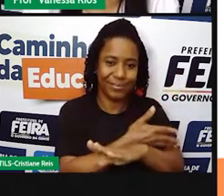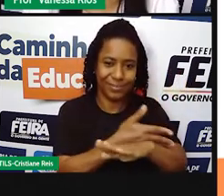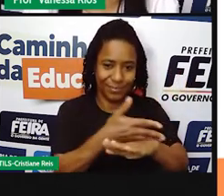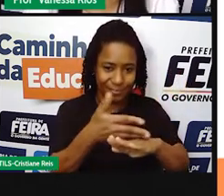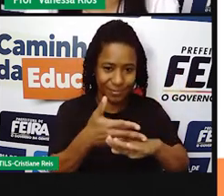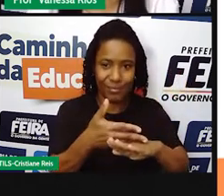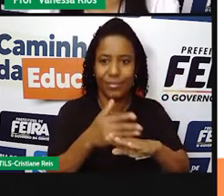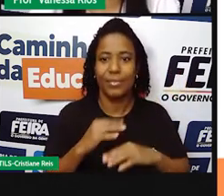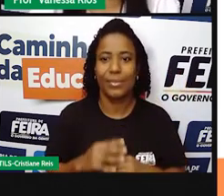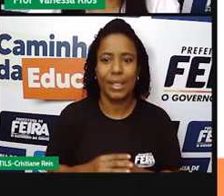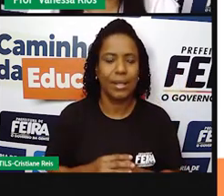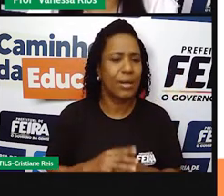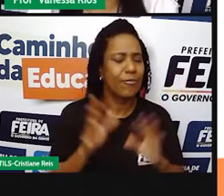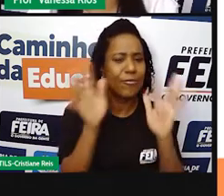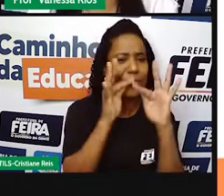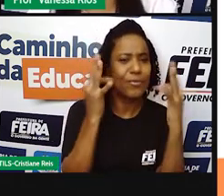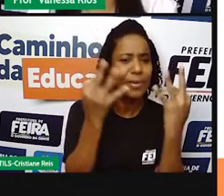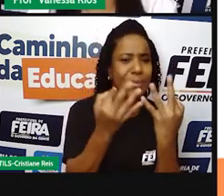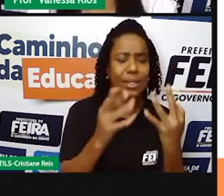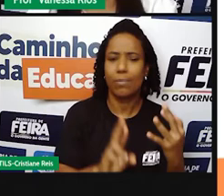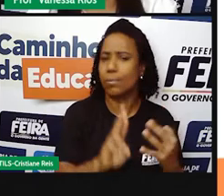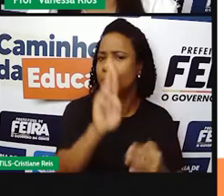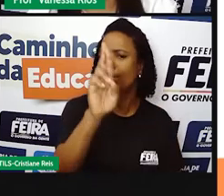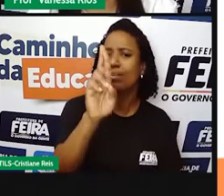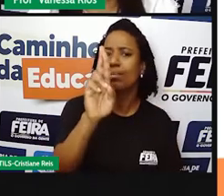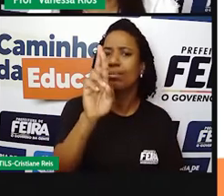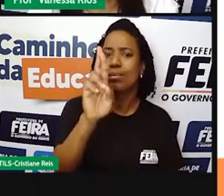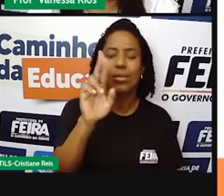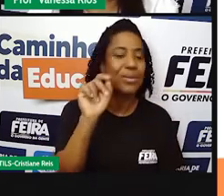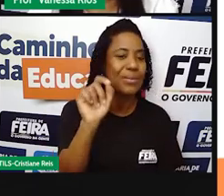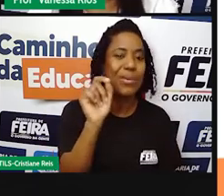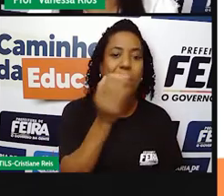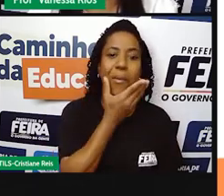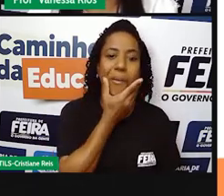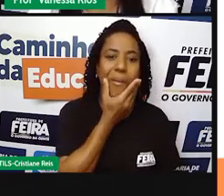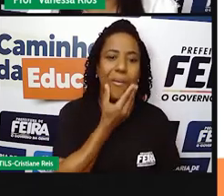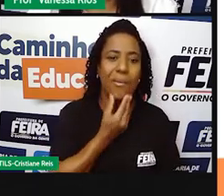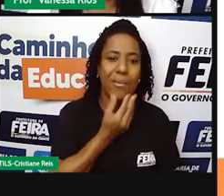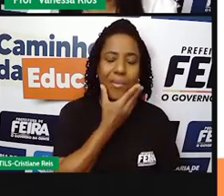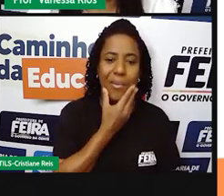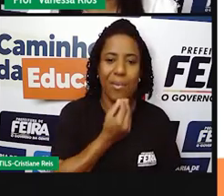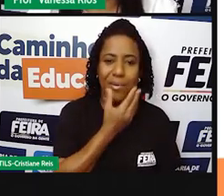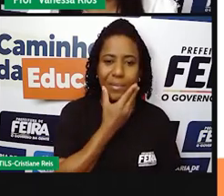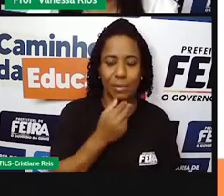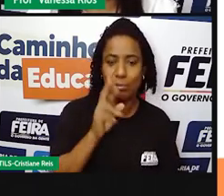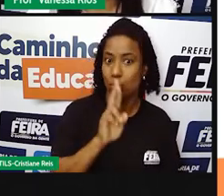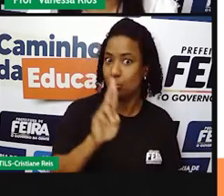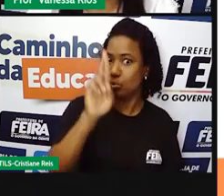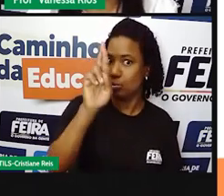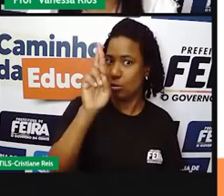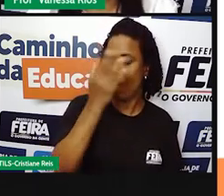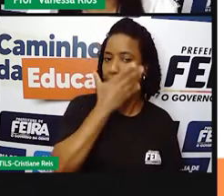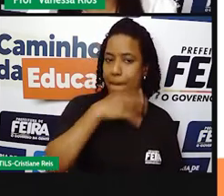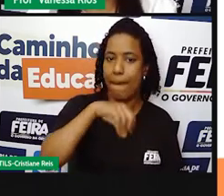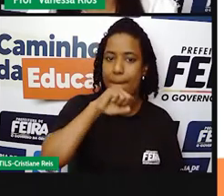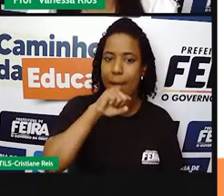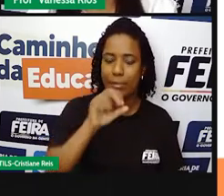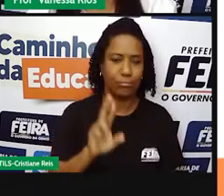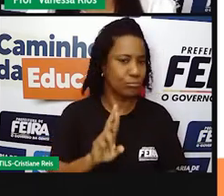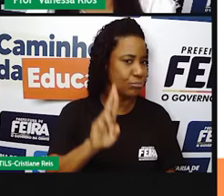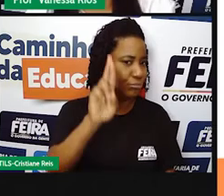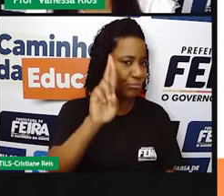Chamamos de patriarcal a família chefiada por um homem, o patriarco, ou seja, o pai, que tem por